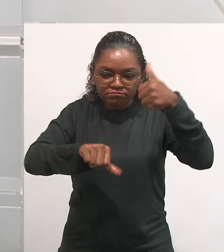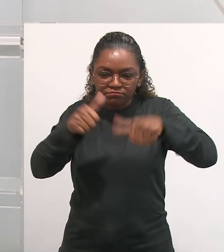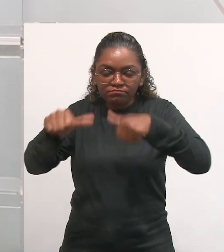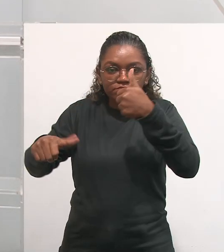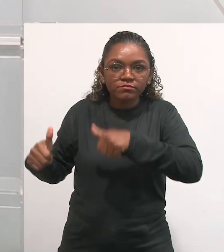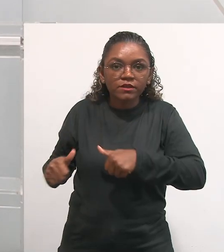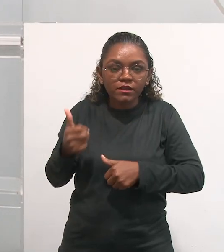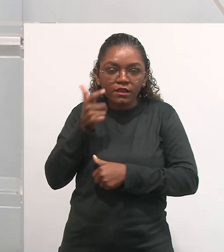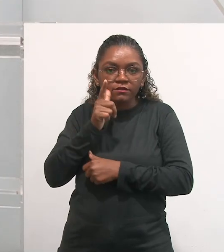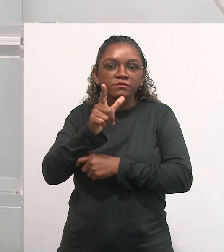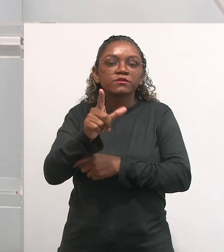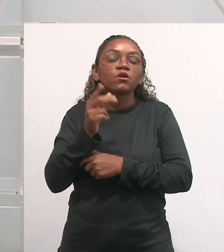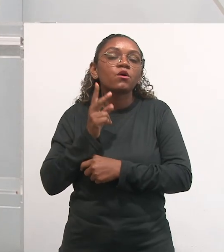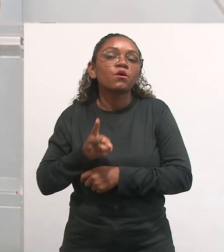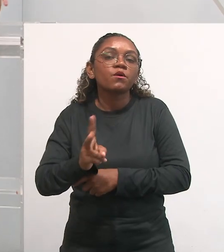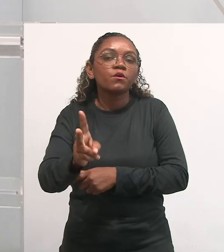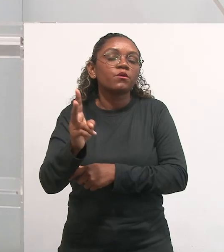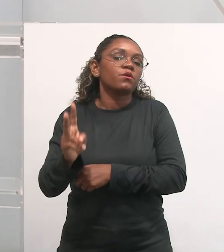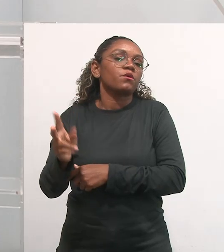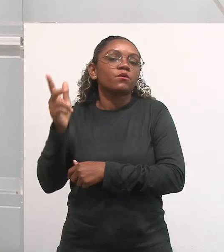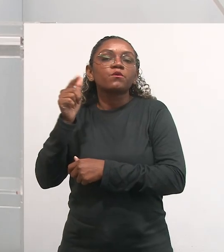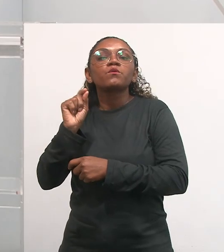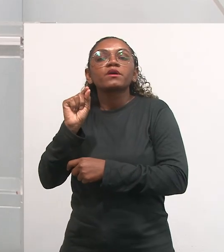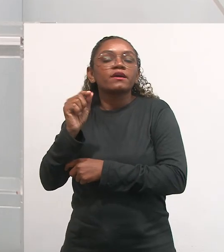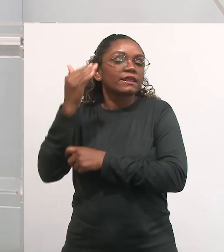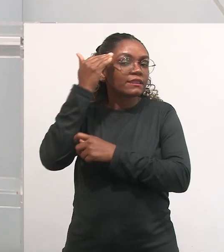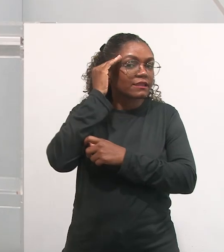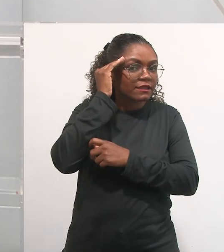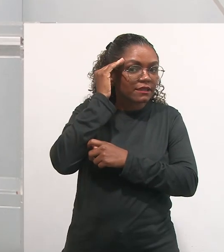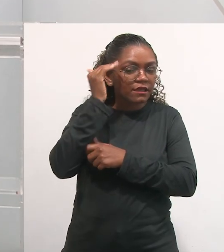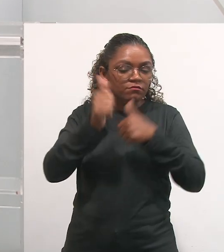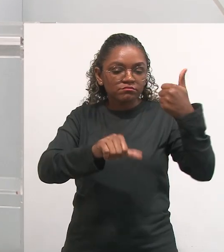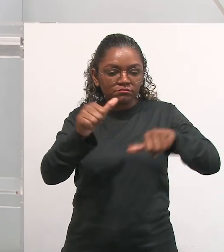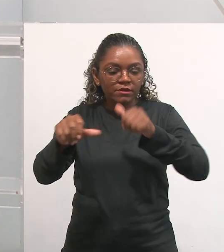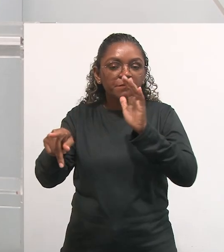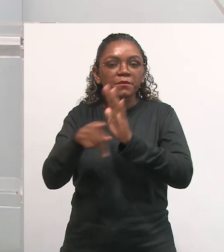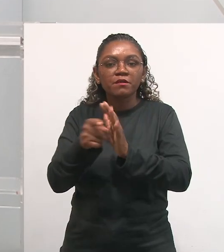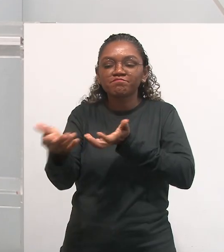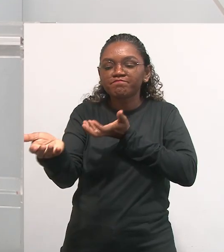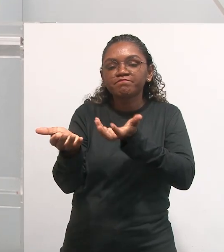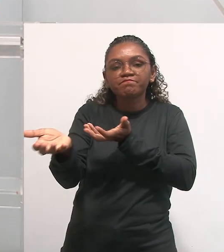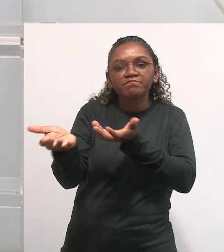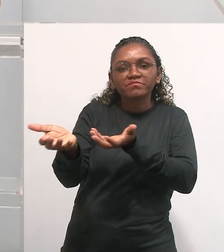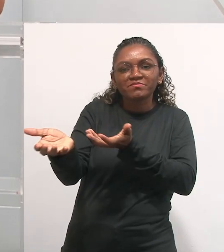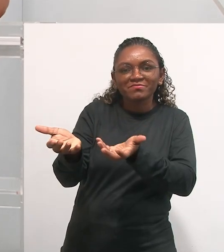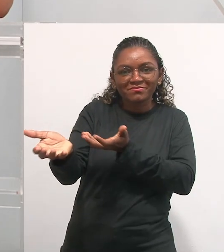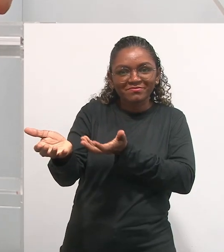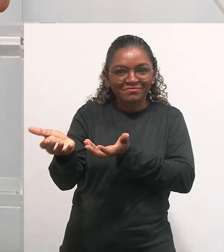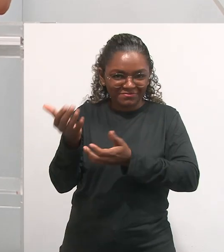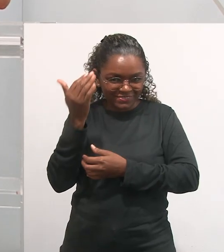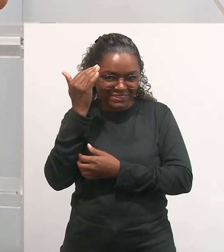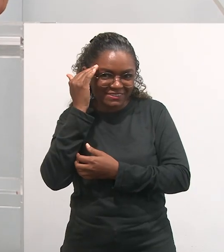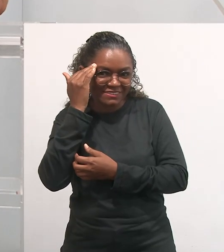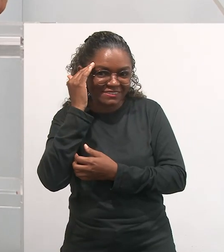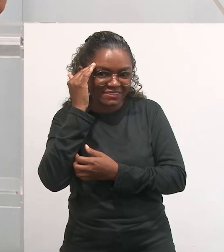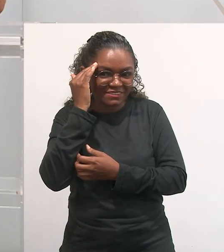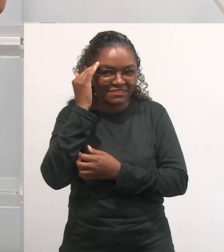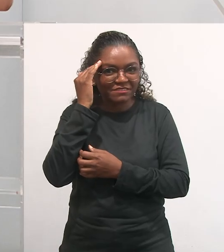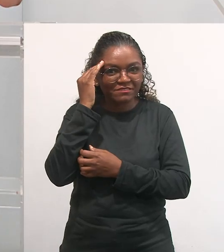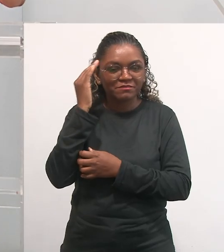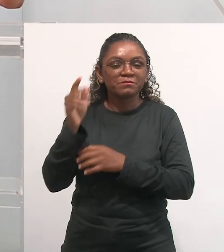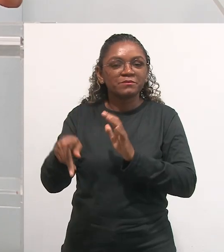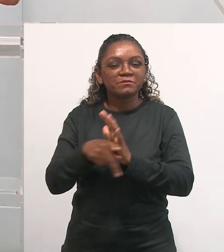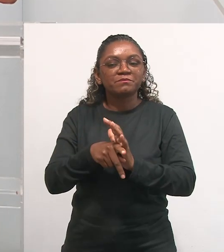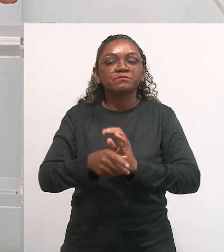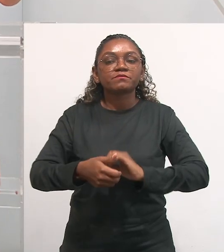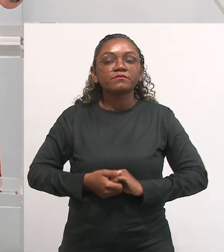passa então a entender a avaliação como esse processo de mediação, nesse dado momento da zona proximal.